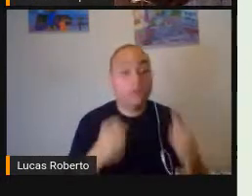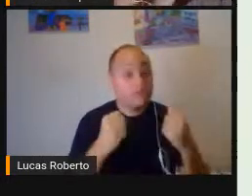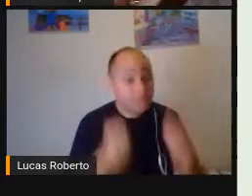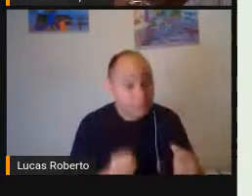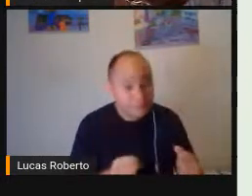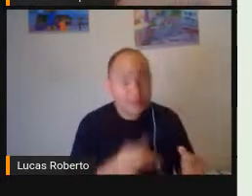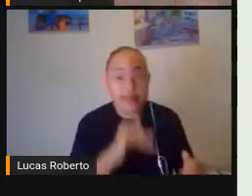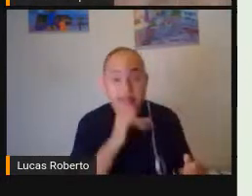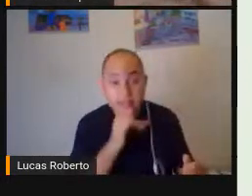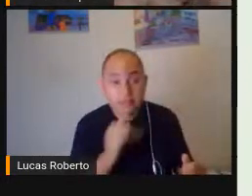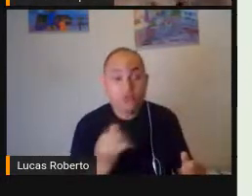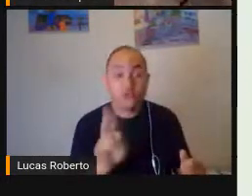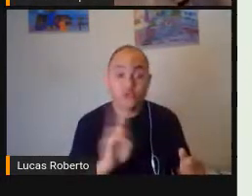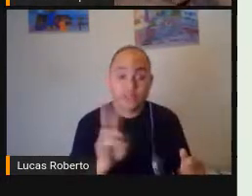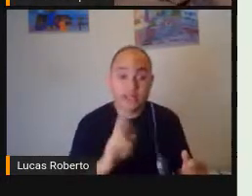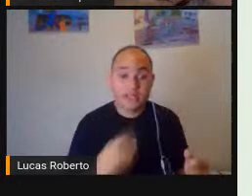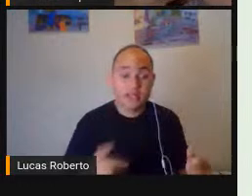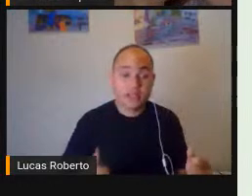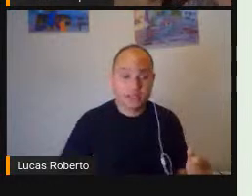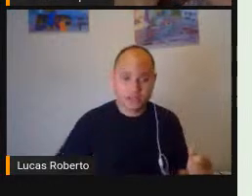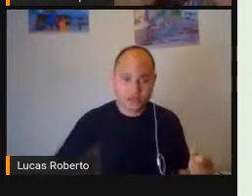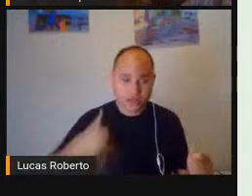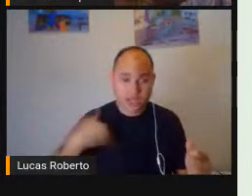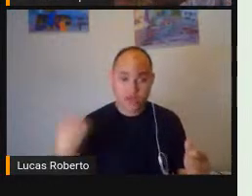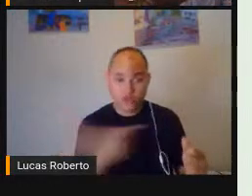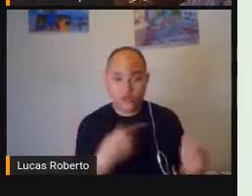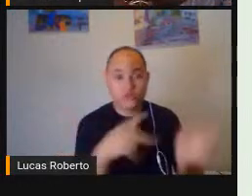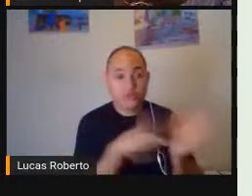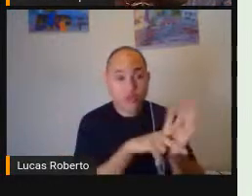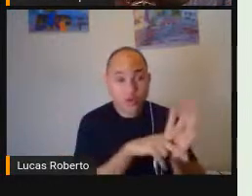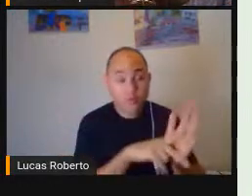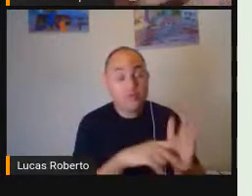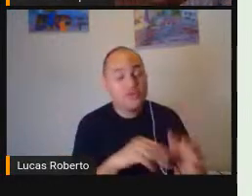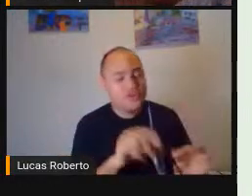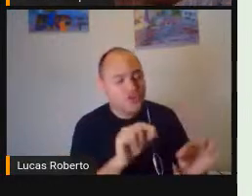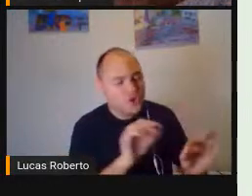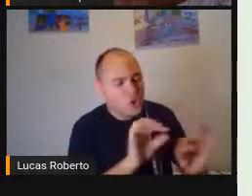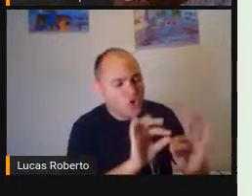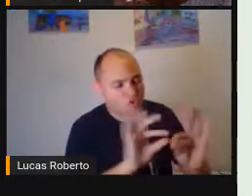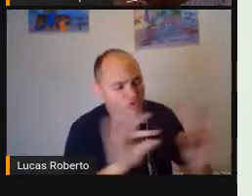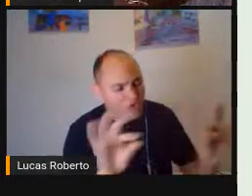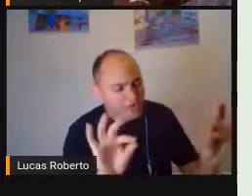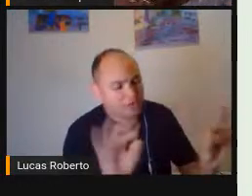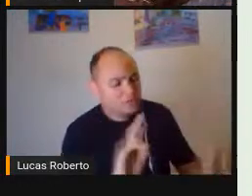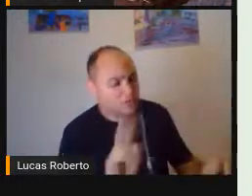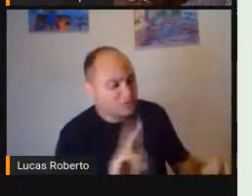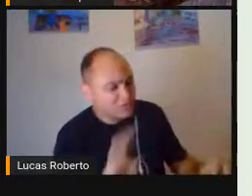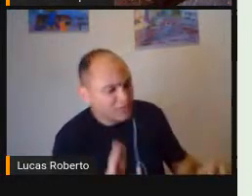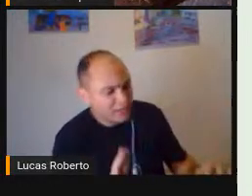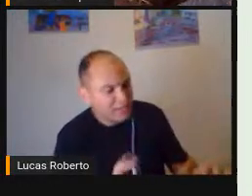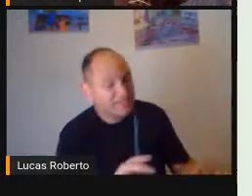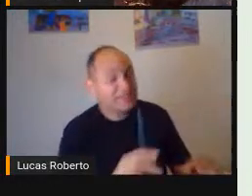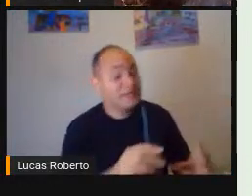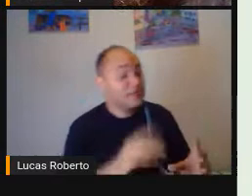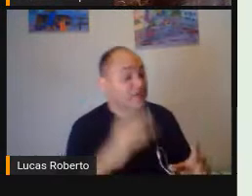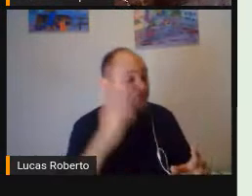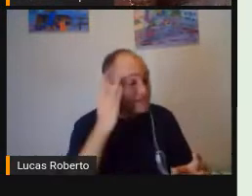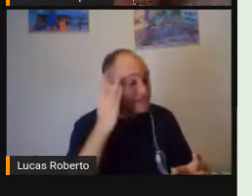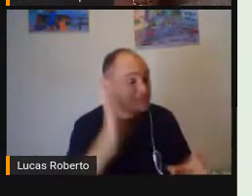Colocar para esse estudante Formar frases E ali E garantir A participação Através de uma comunicação Que a gente está